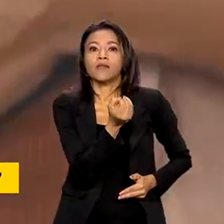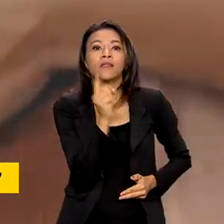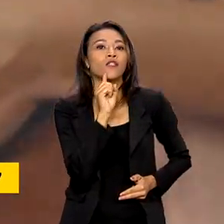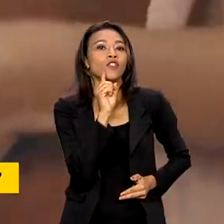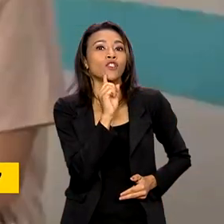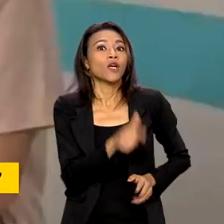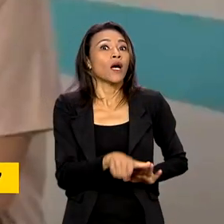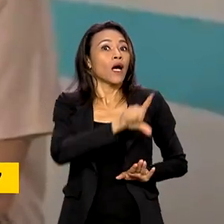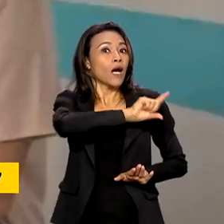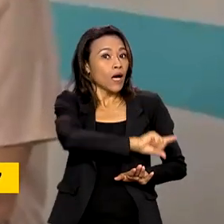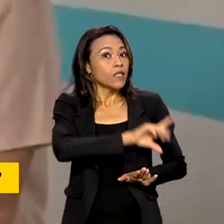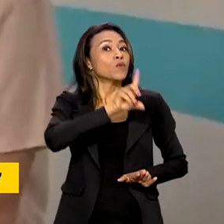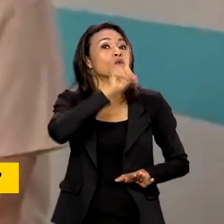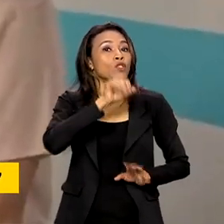antes da data provável do parto.